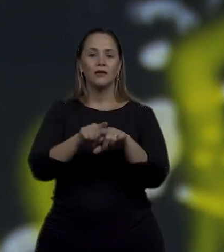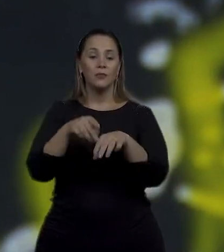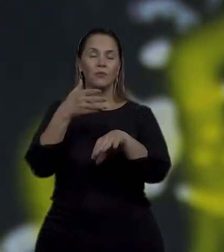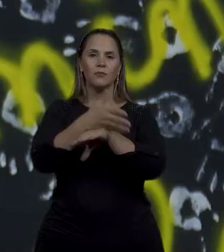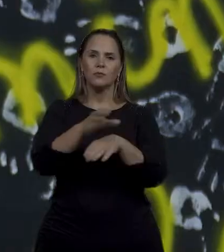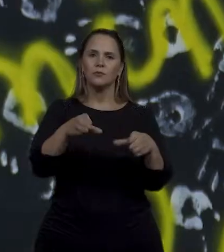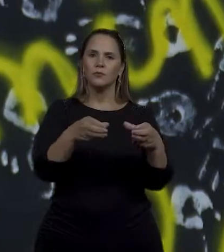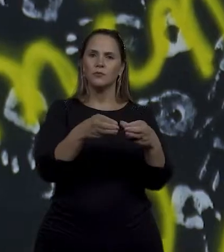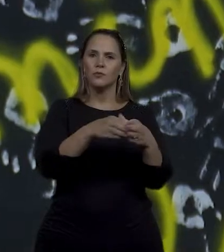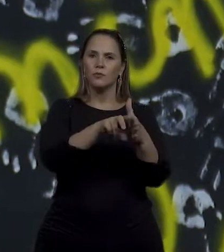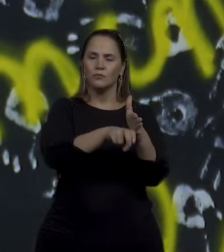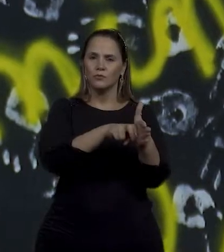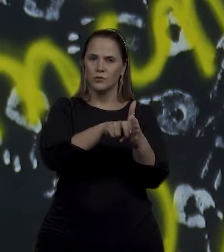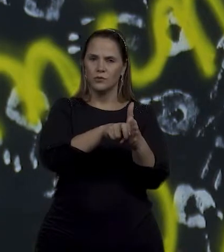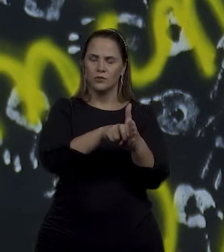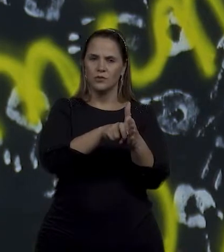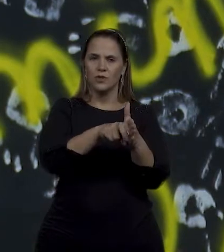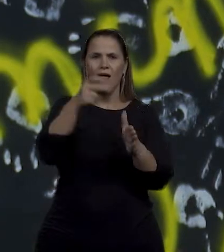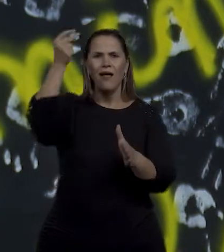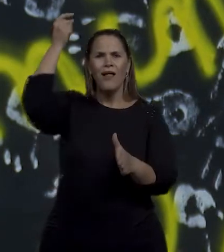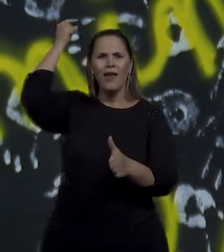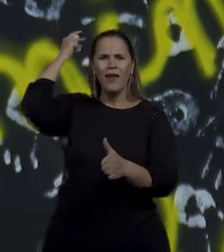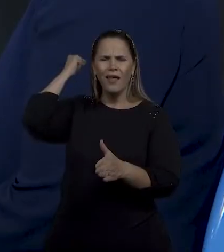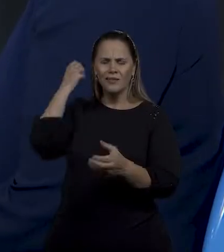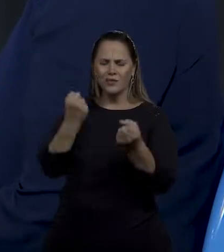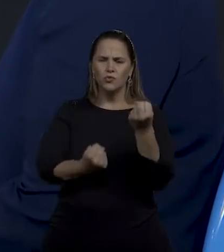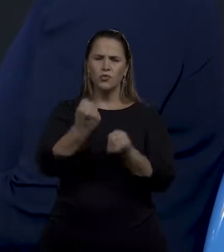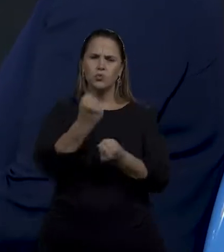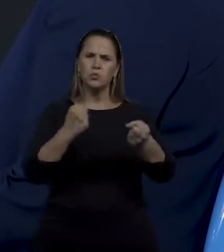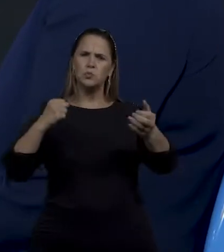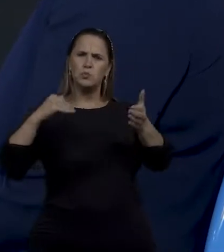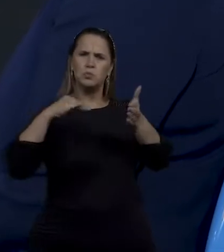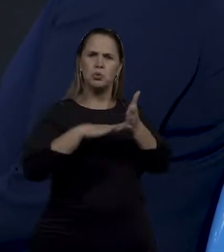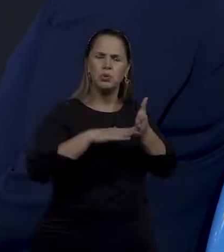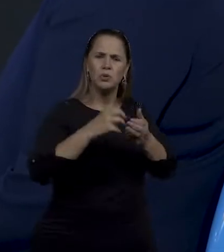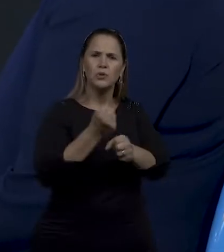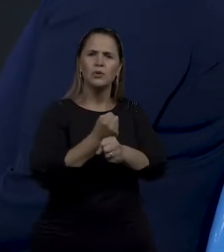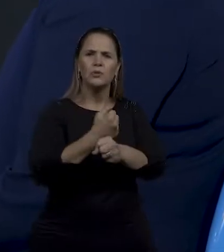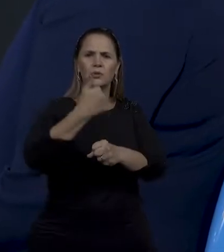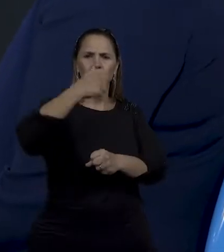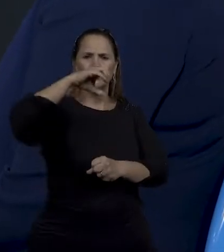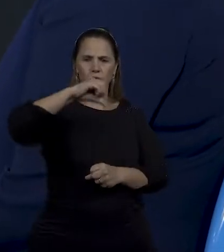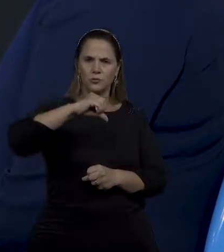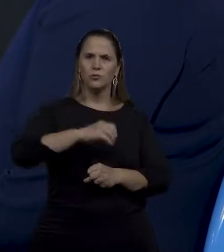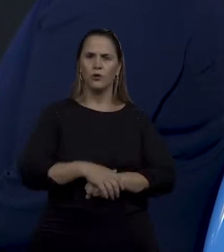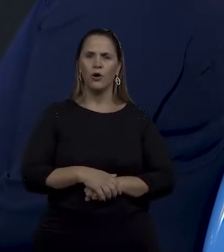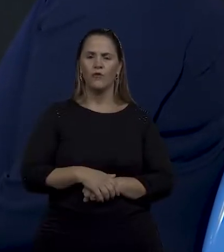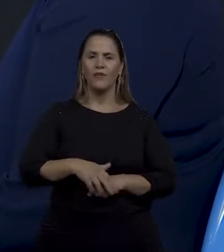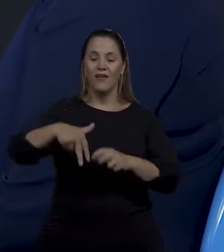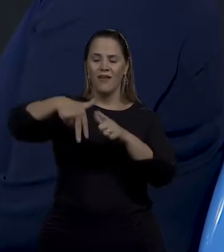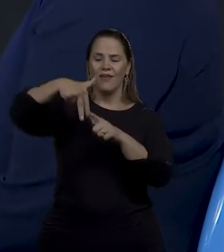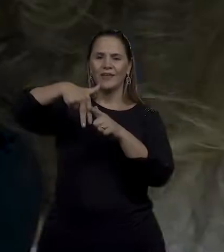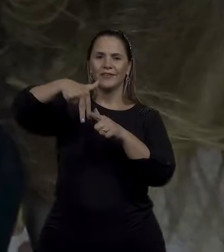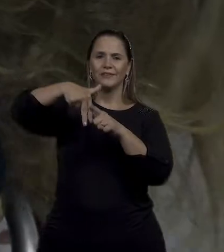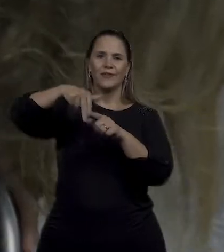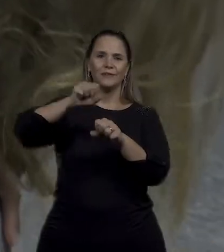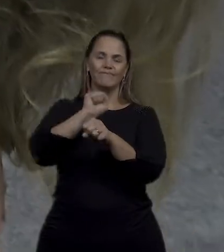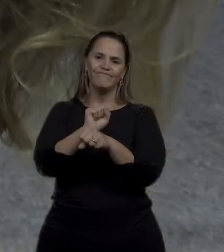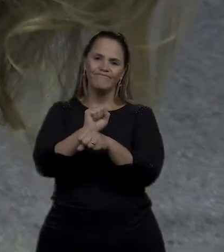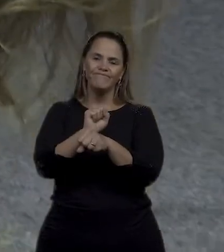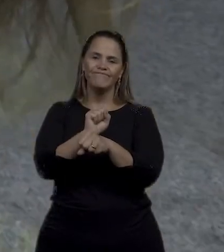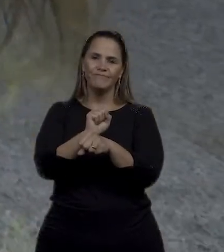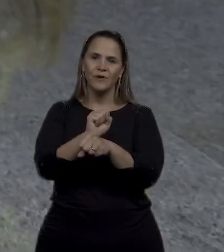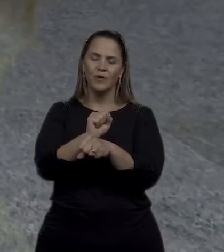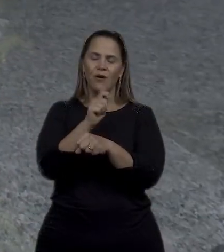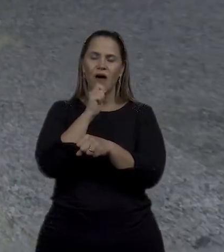cadeirante. Sofreu um acidente de carro em 2019 e perdeu o movimento das pernas. Ainda